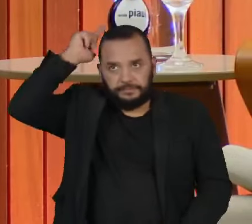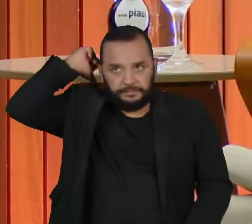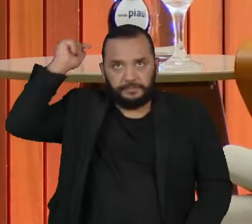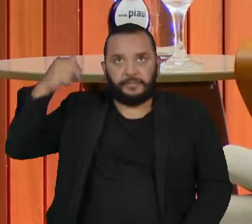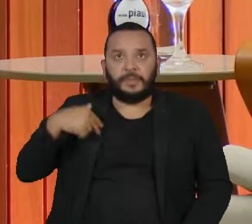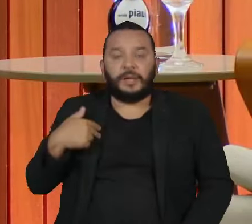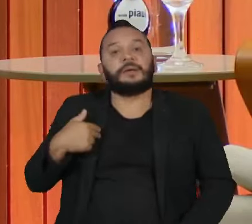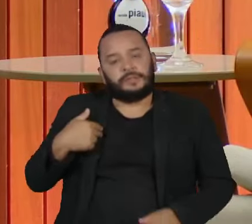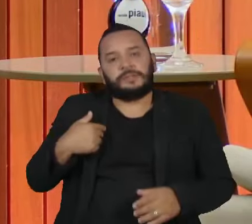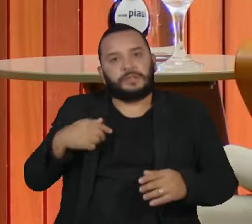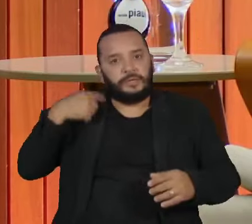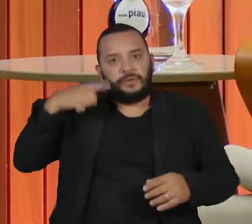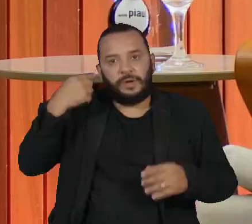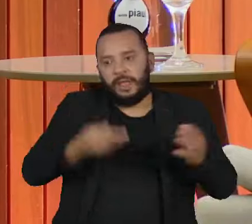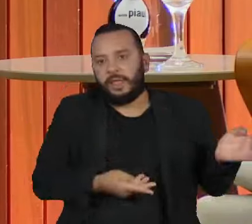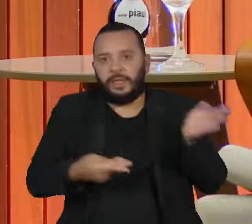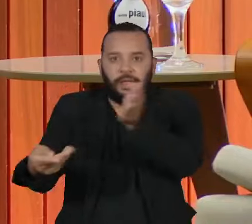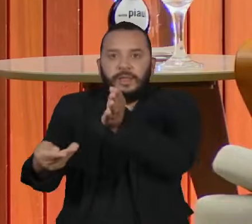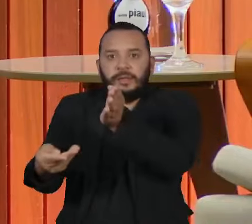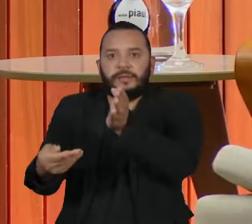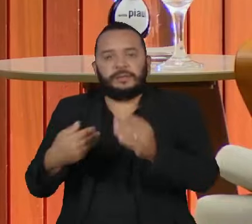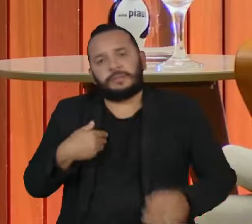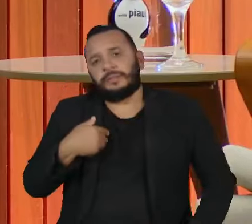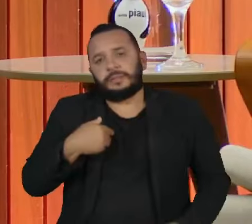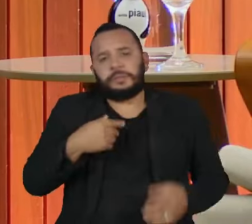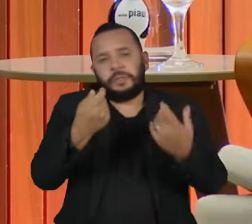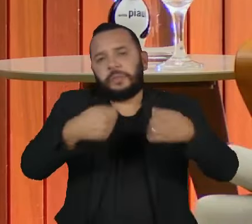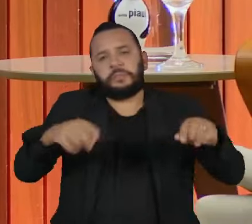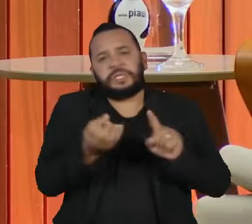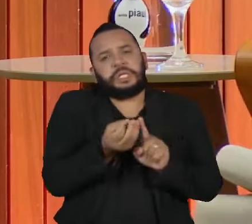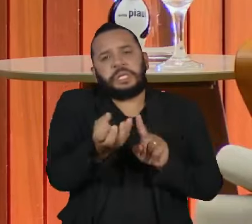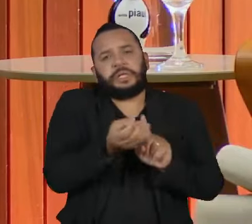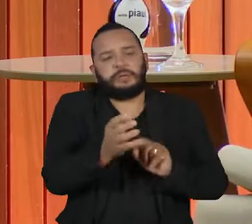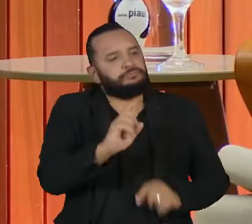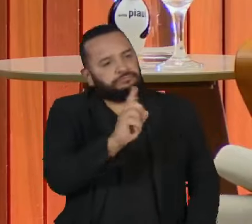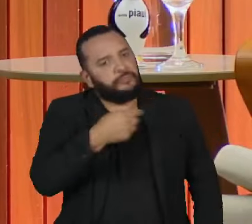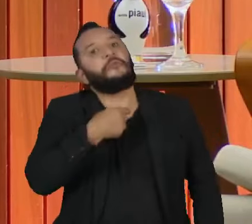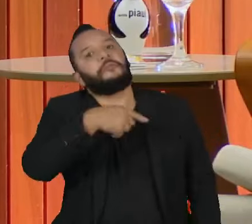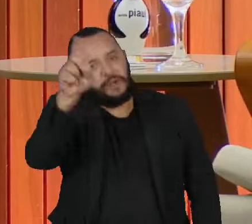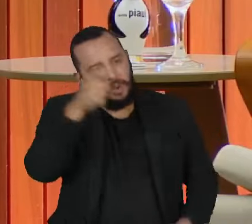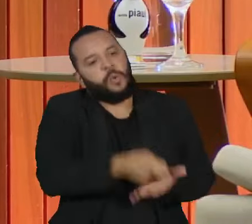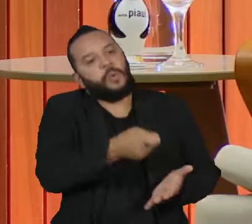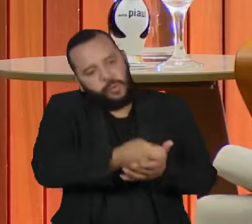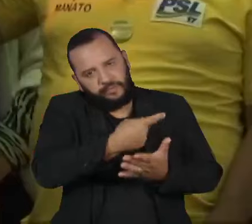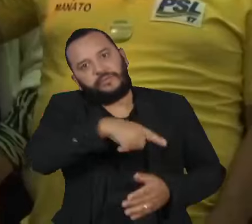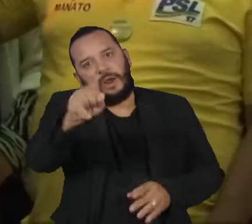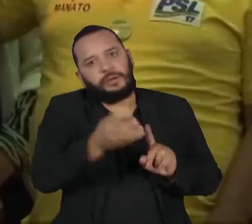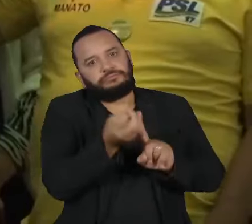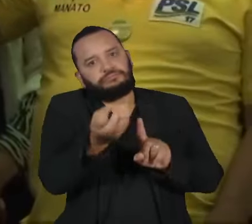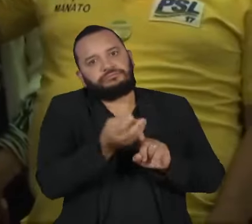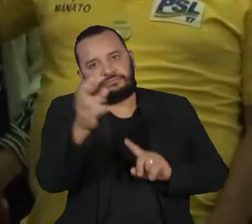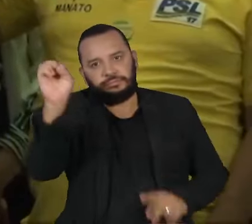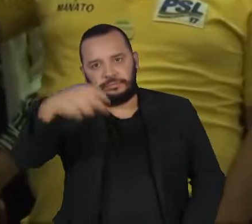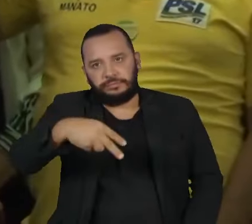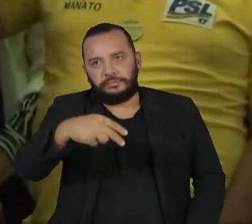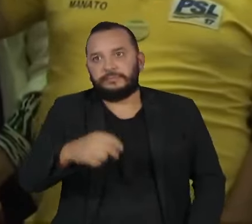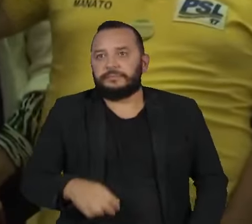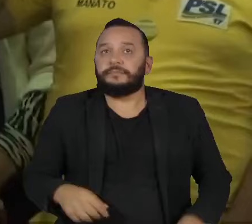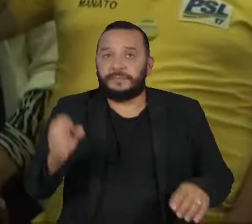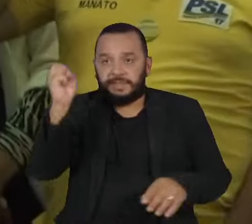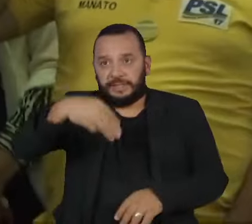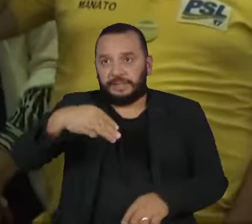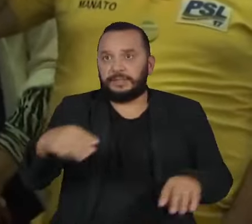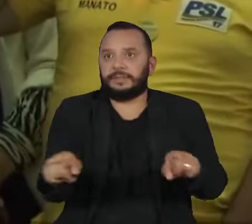pedido da defesa para que o ex-presidente fosse dispensado de comparecer à Polícia Federal nesta quinta-feira. E pela terceira vez,